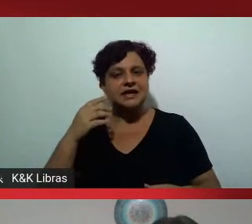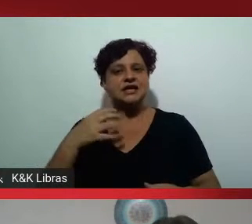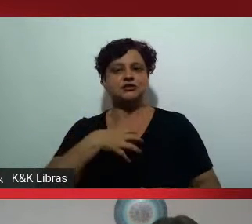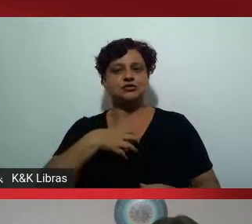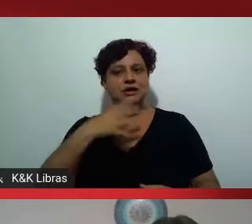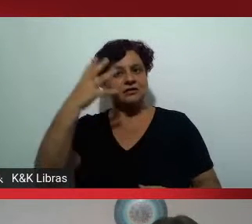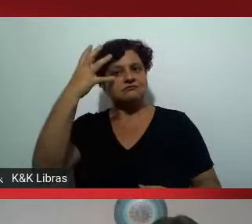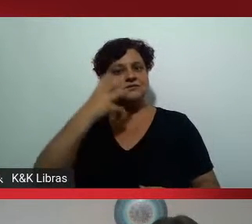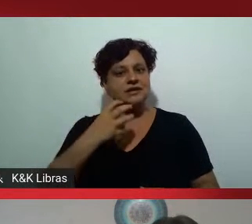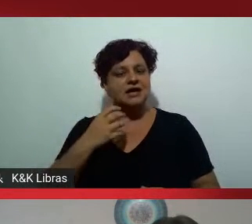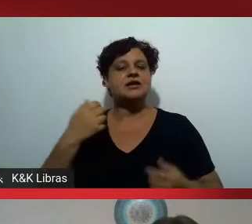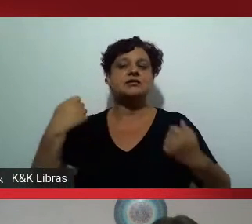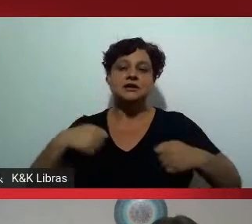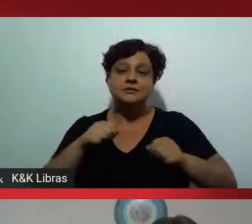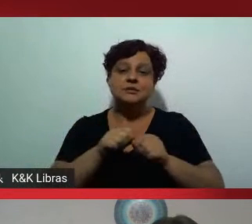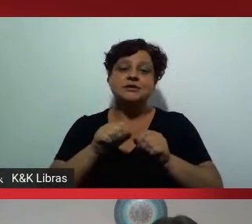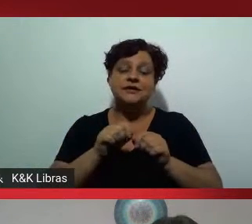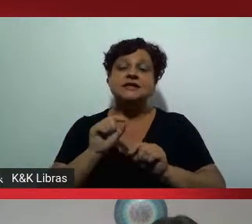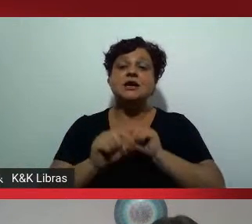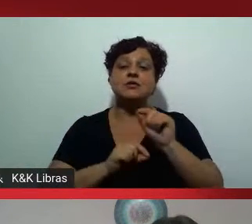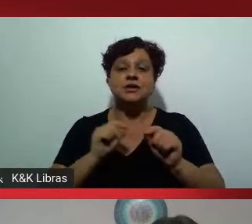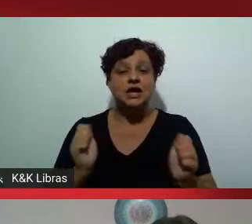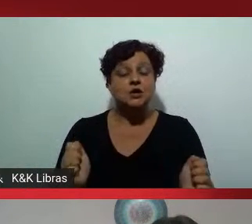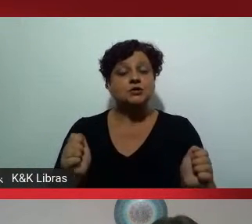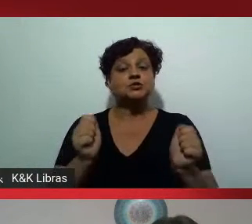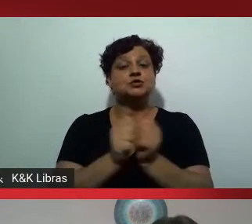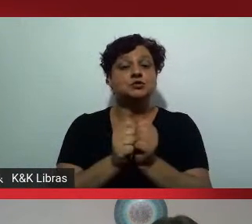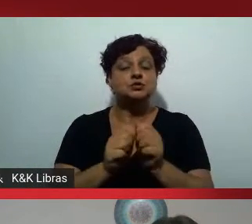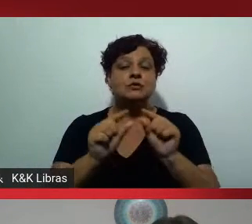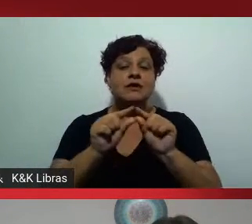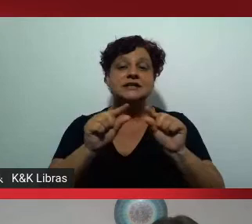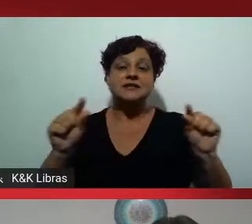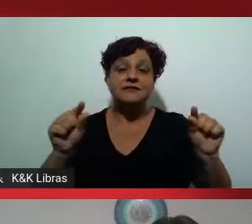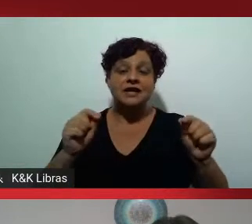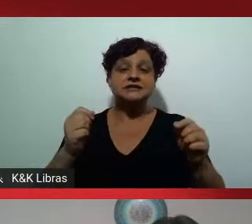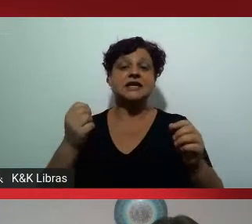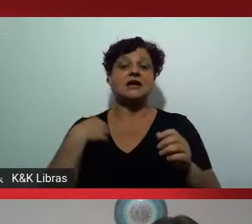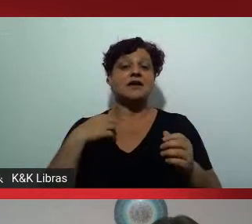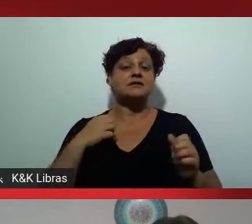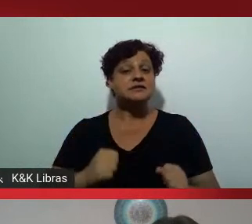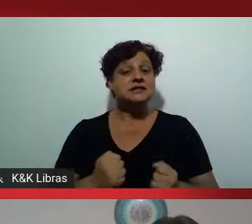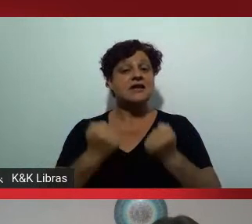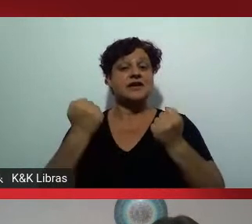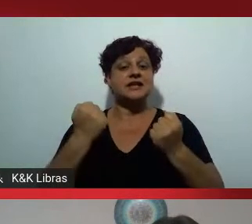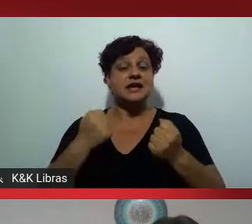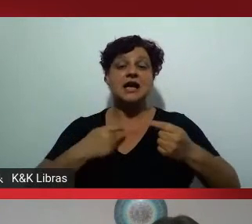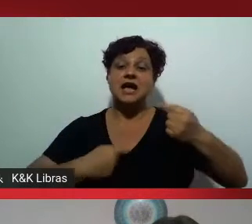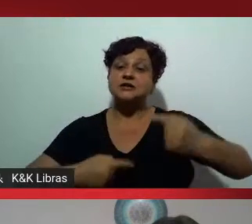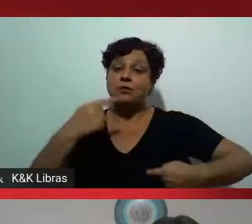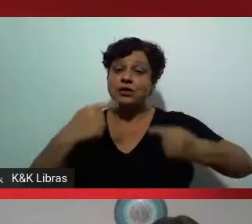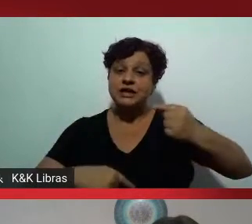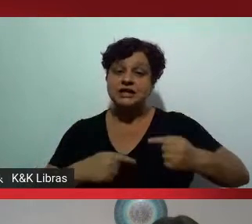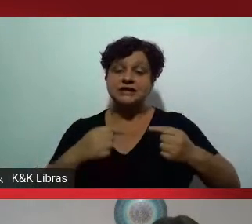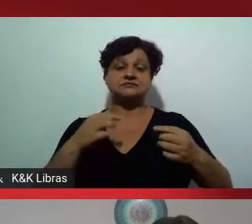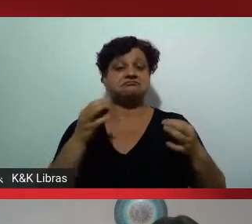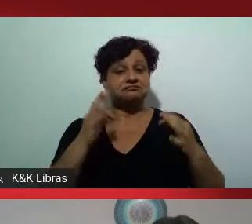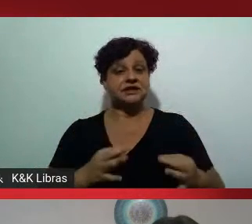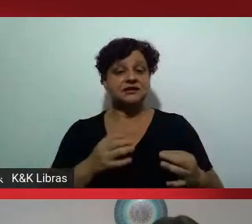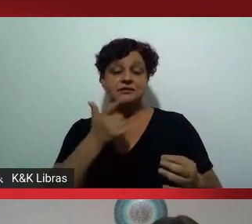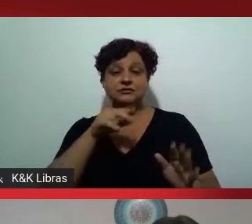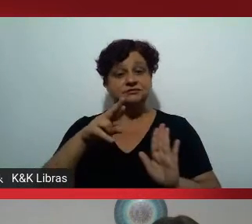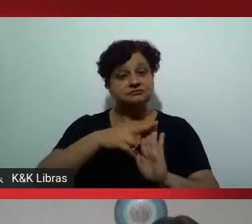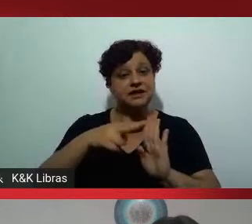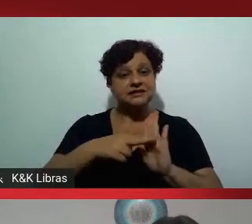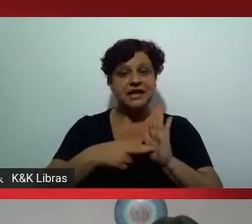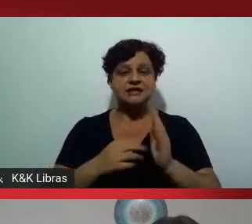é com seriedade nós vamos ter que fazer juntamente com essa frase uma defesa das políticas afirmativas